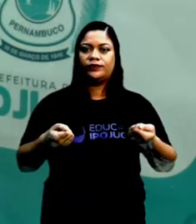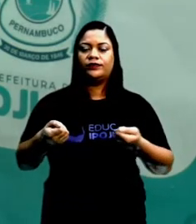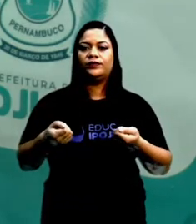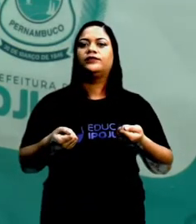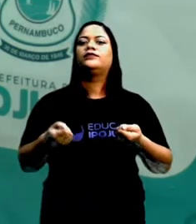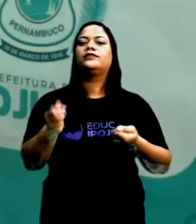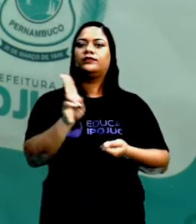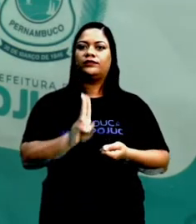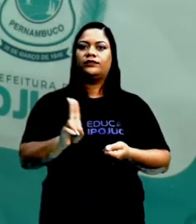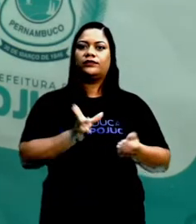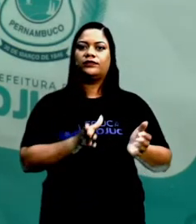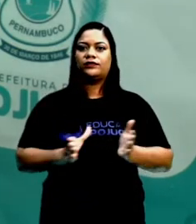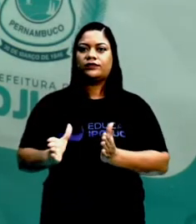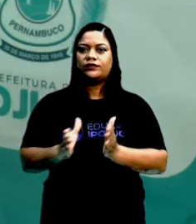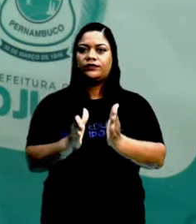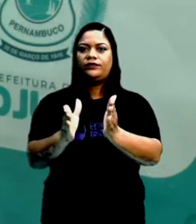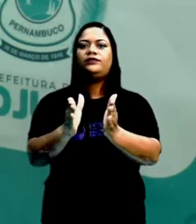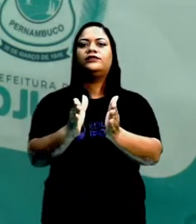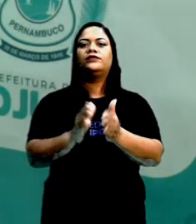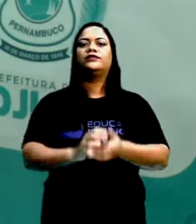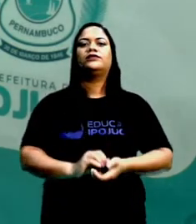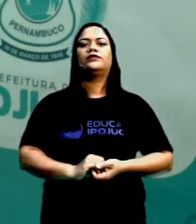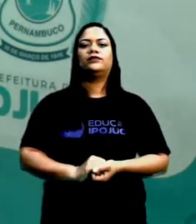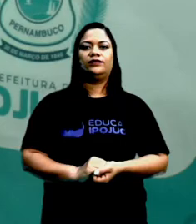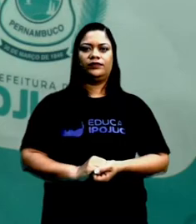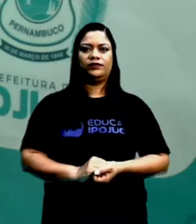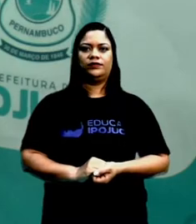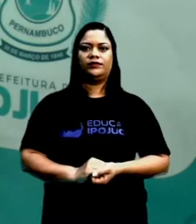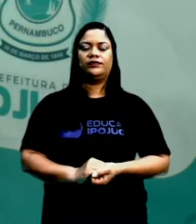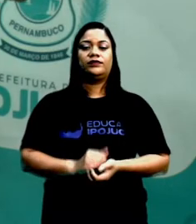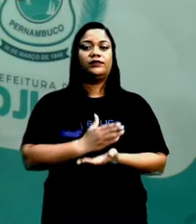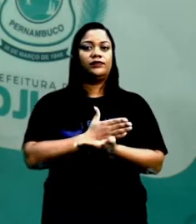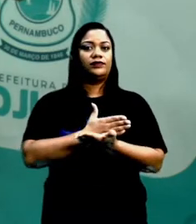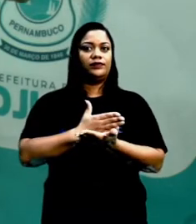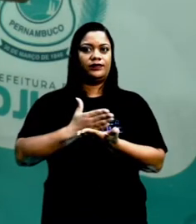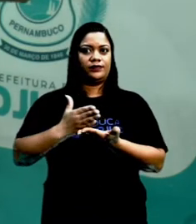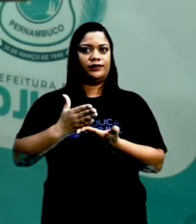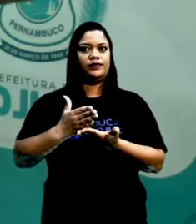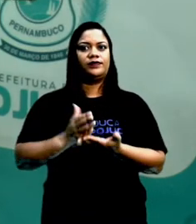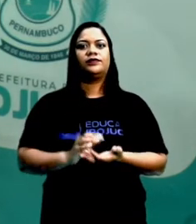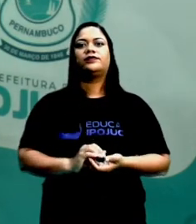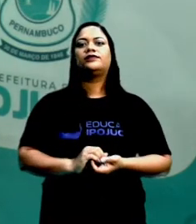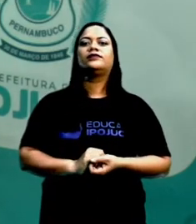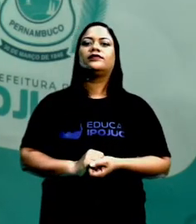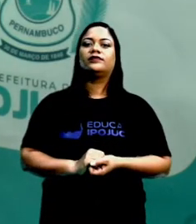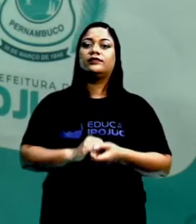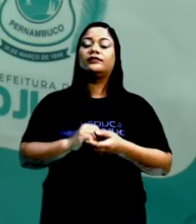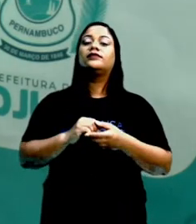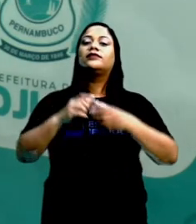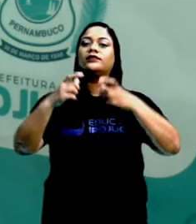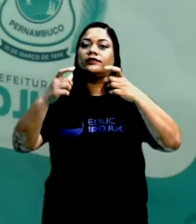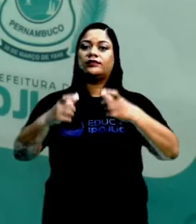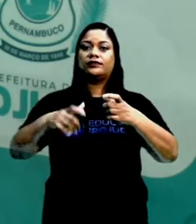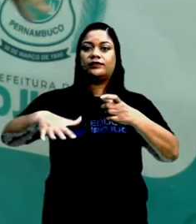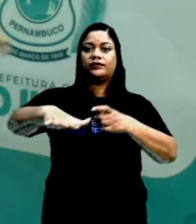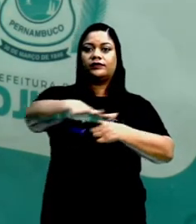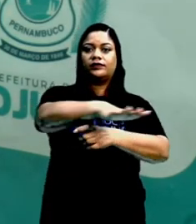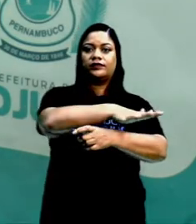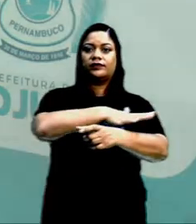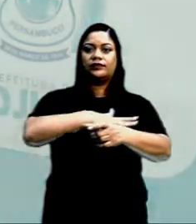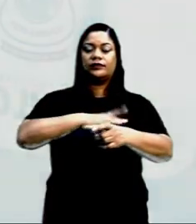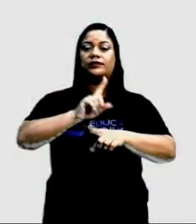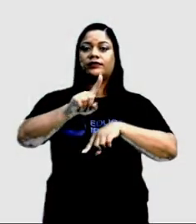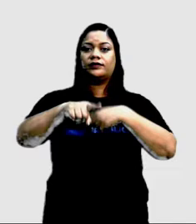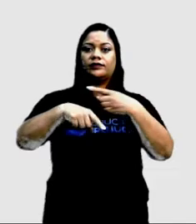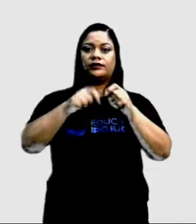eles tiravam na beira do rio, beleza? Então, começa a exploração ali naquelas ilhas, depois eles vão se expandir